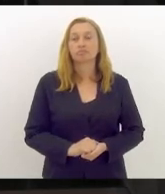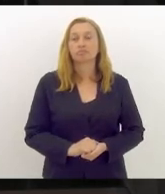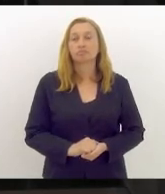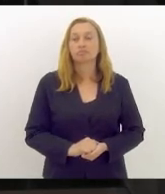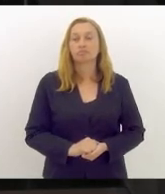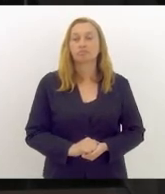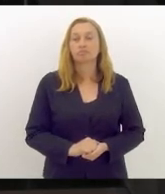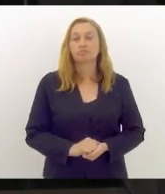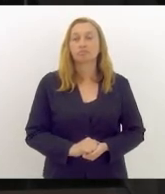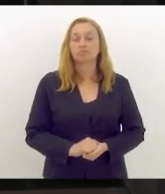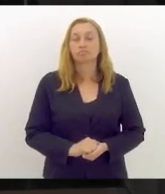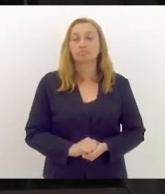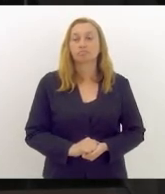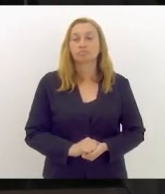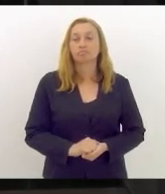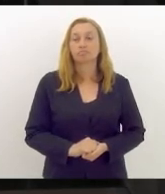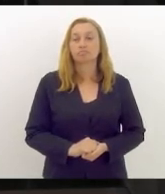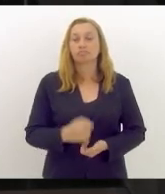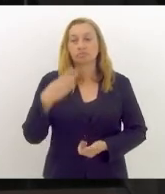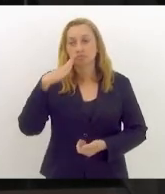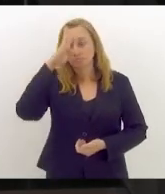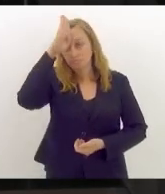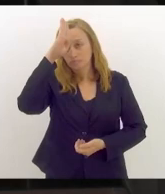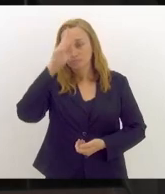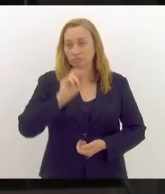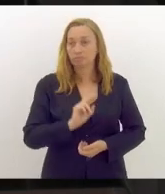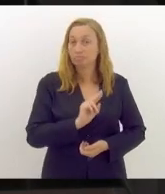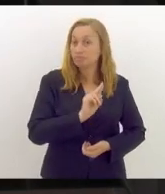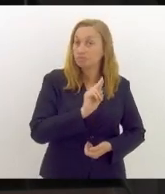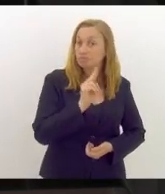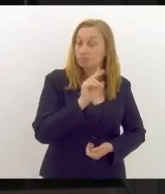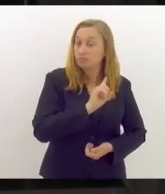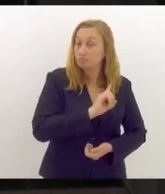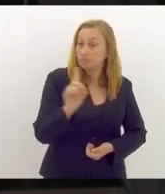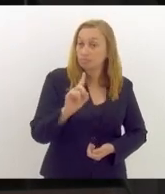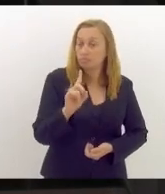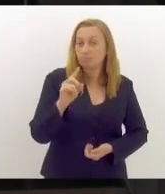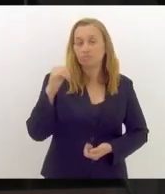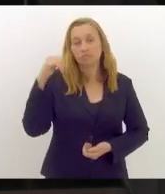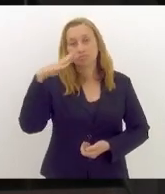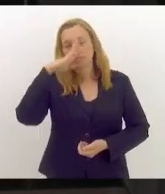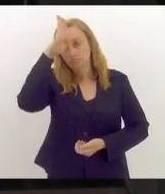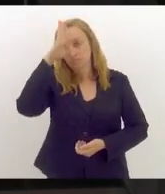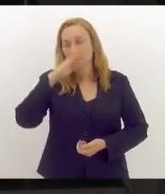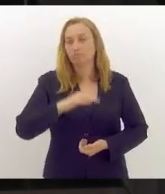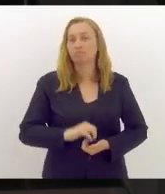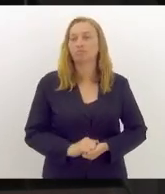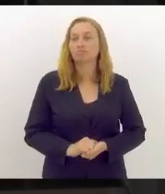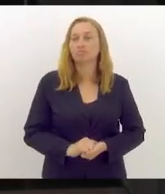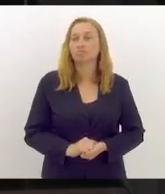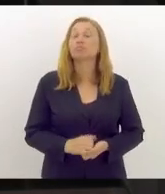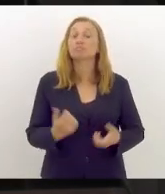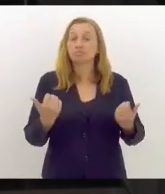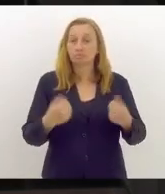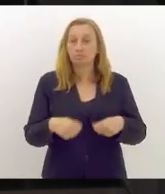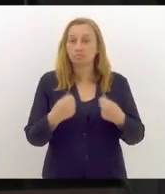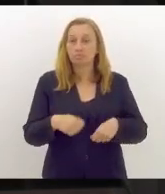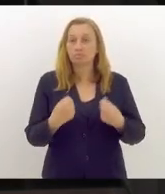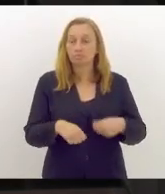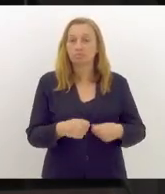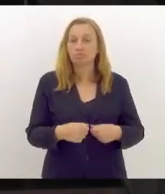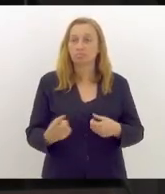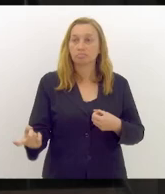entre bolsonaristas e não-bolsonaristas precisam voltar